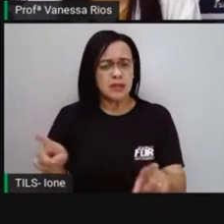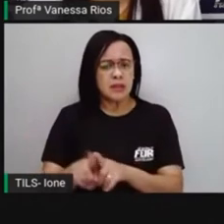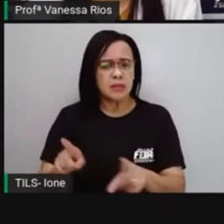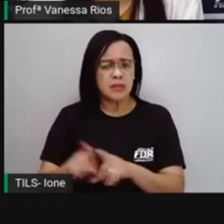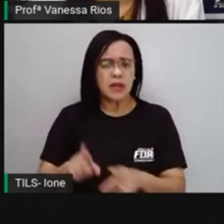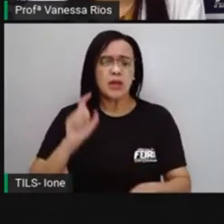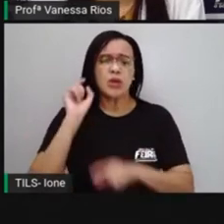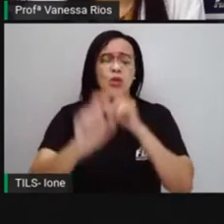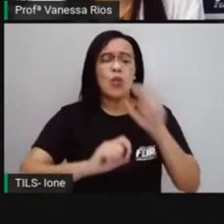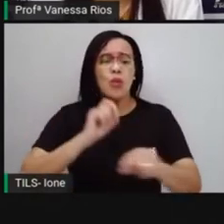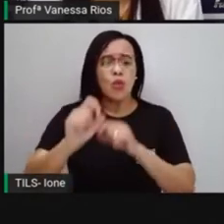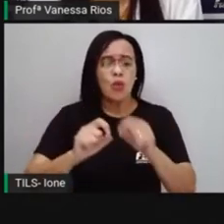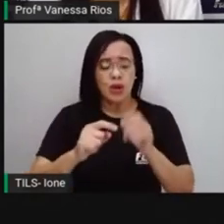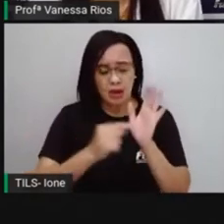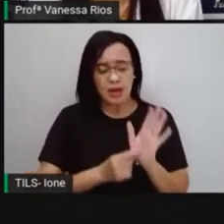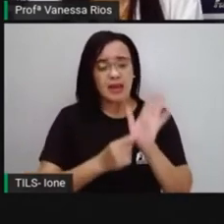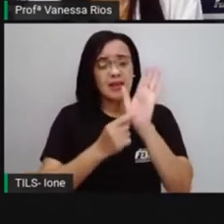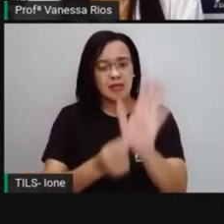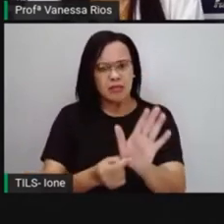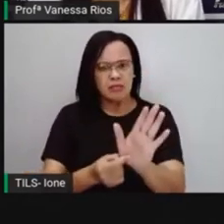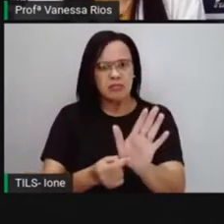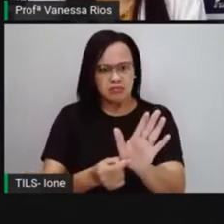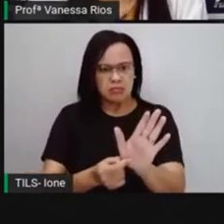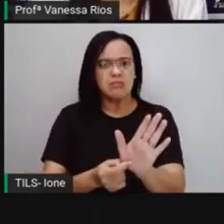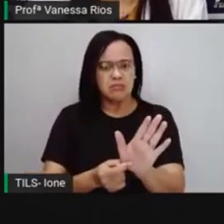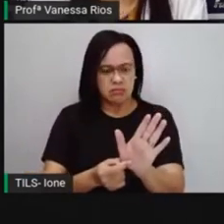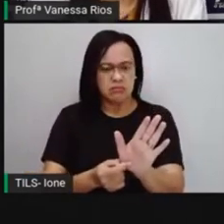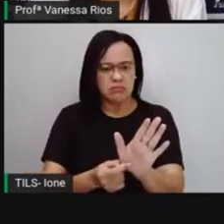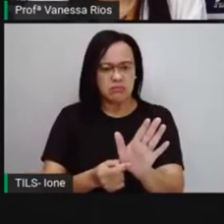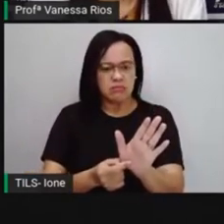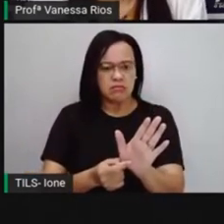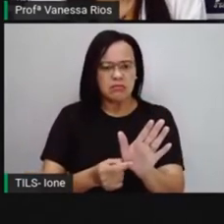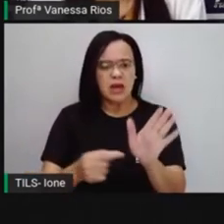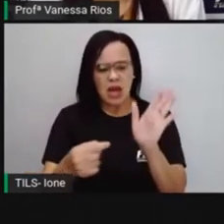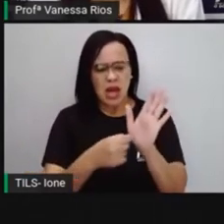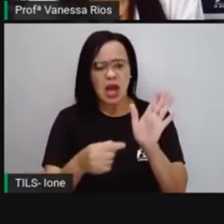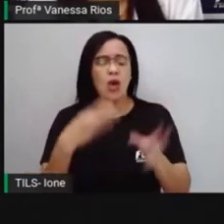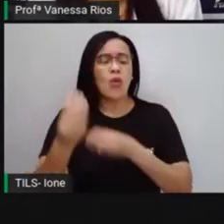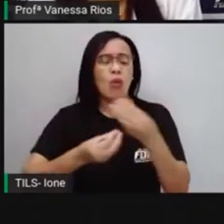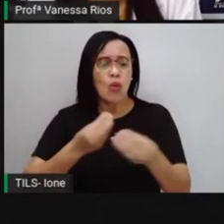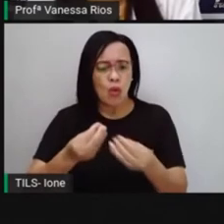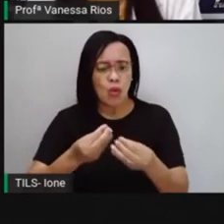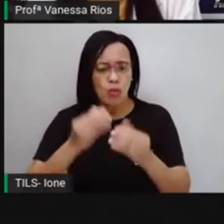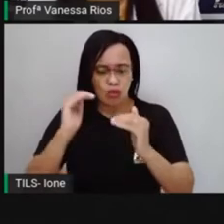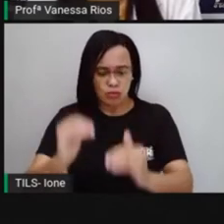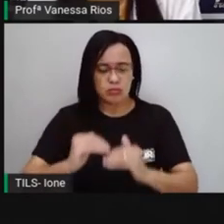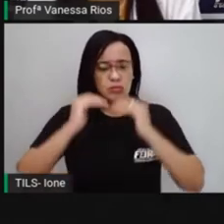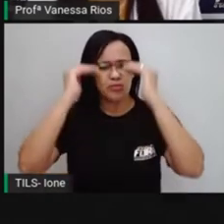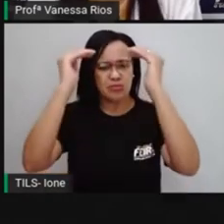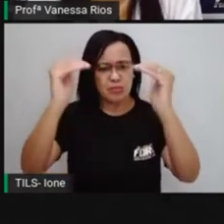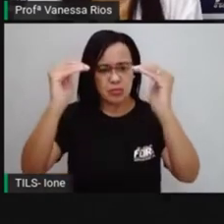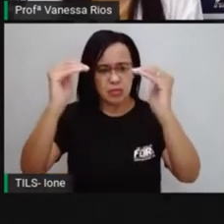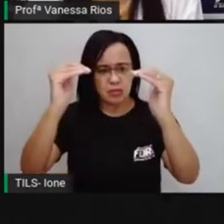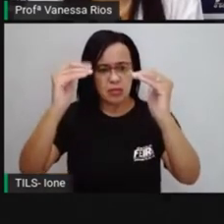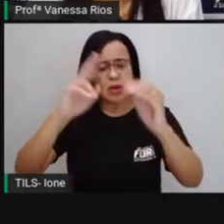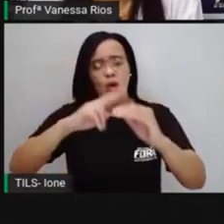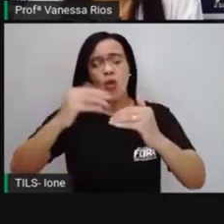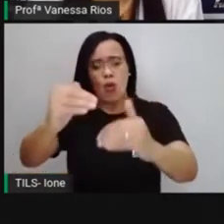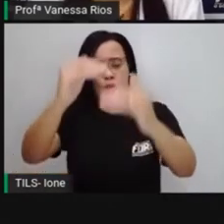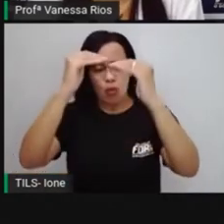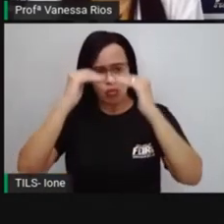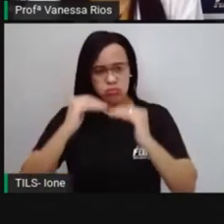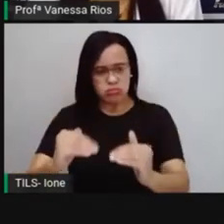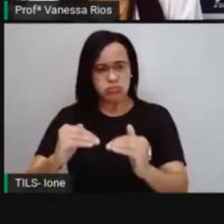aí classificados como superiores e principalmente como inferiores a qualquer outro